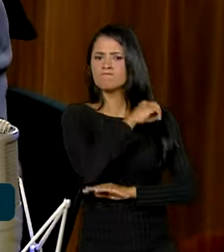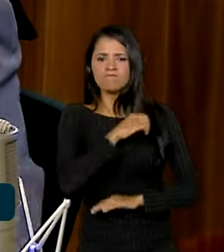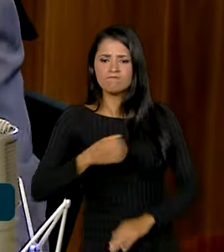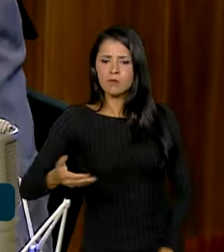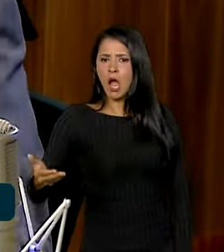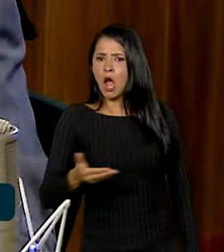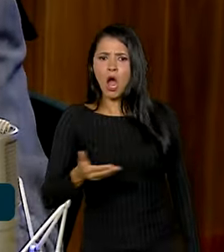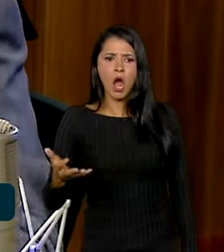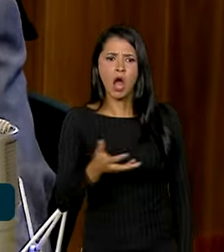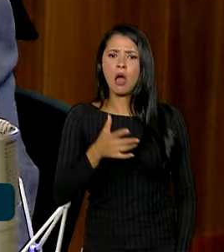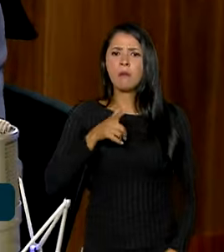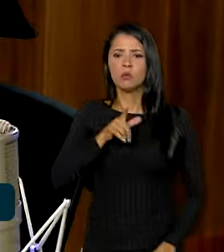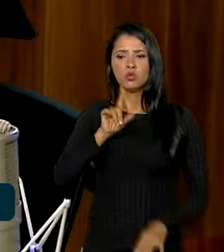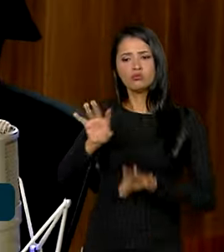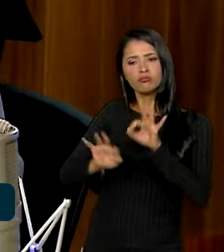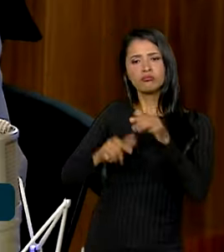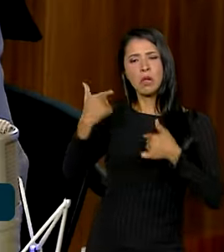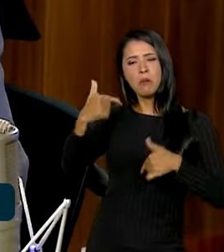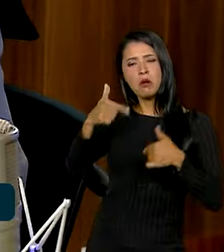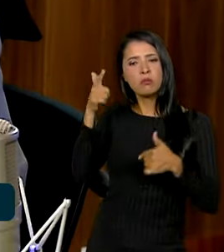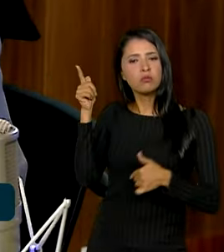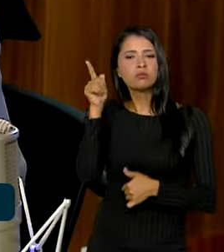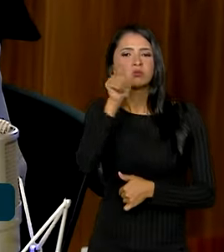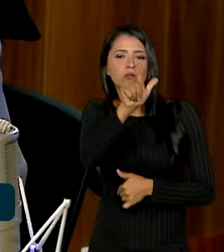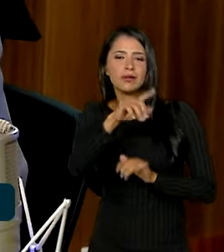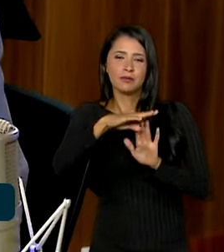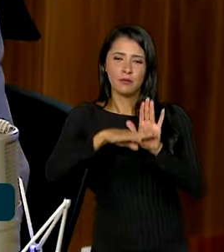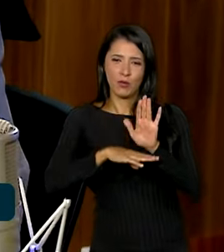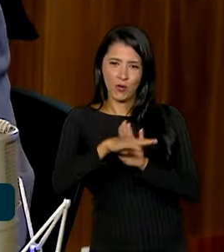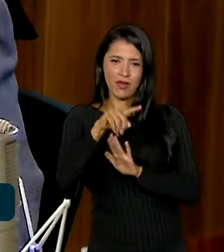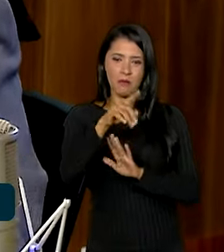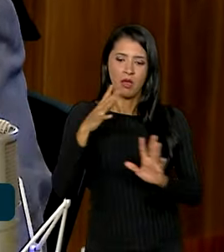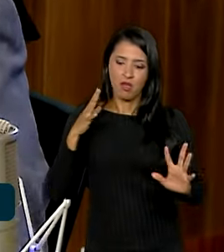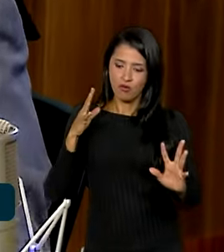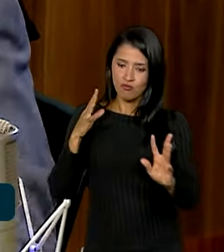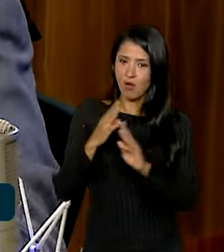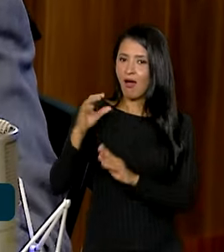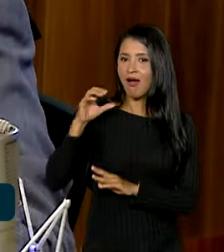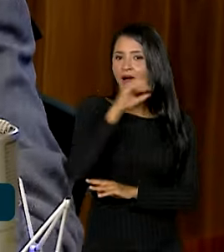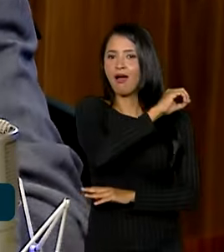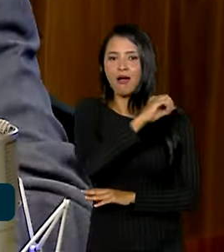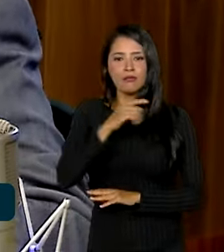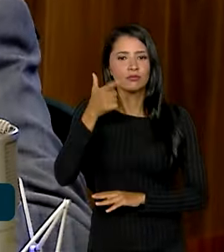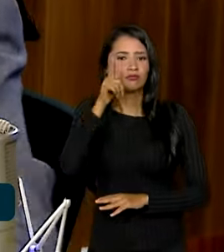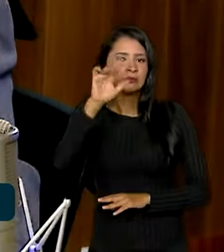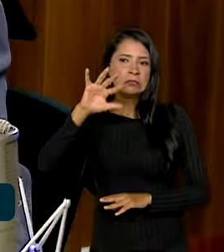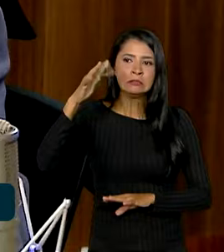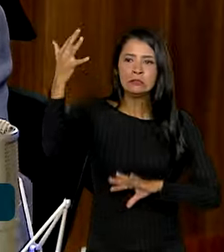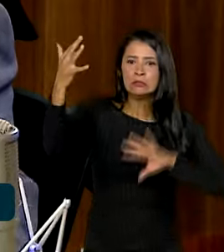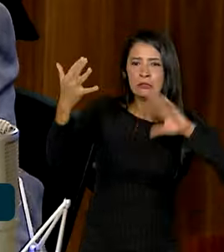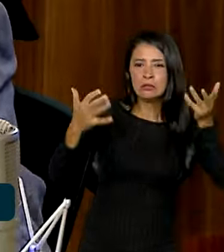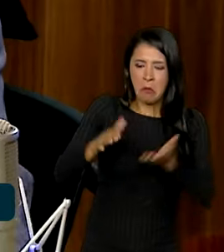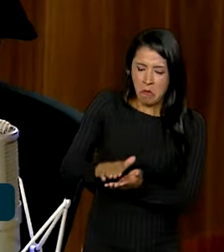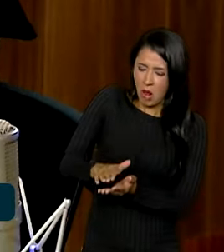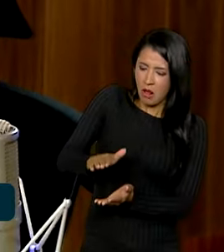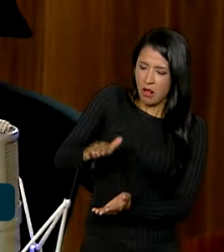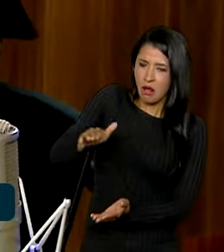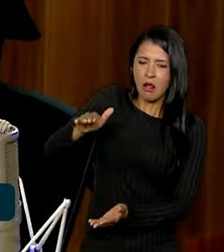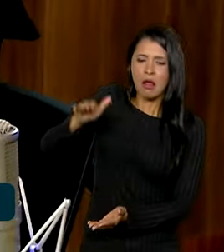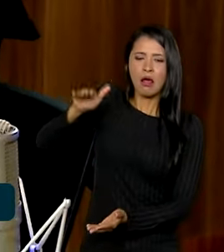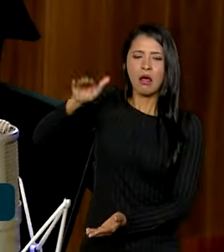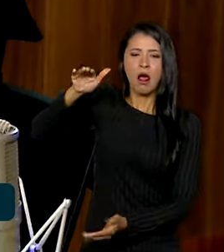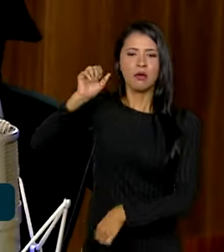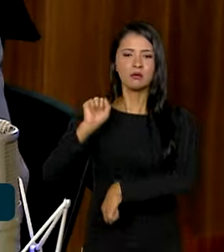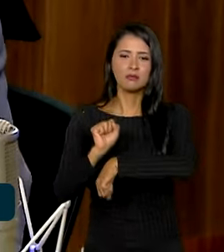mais rápido. Nós estamos trabalhando para isso. Esse programa de enfrentamento à fila é emergencial para resolver essa demanda de emasiado, que está com muito